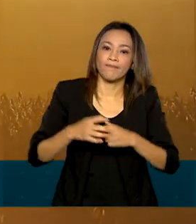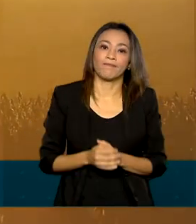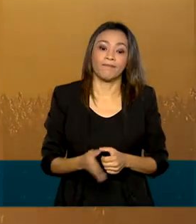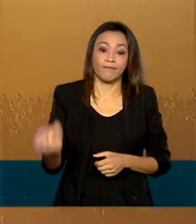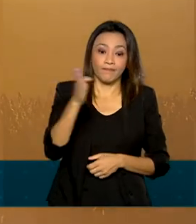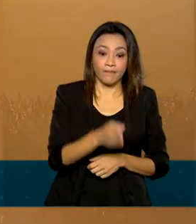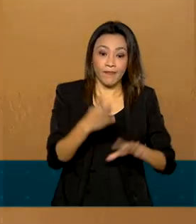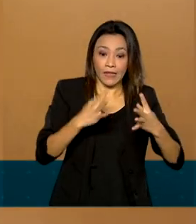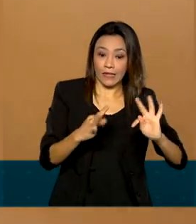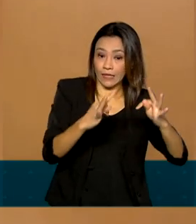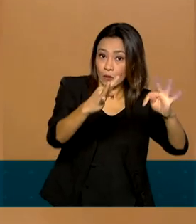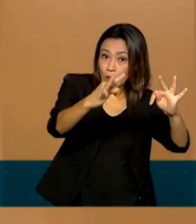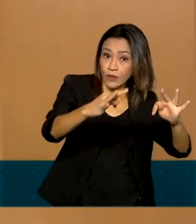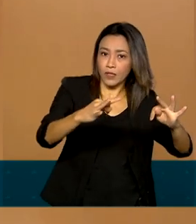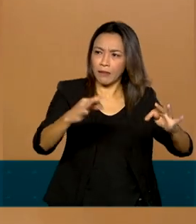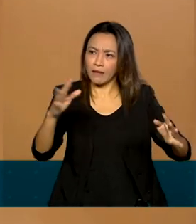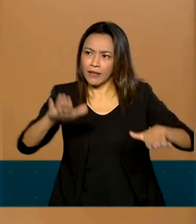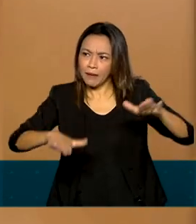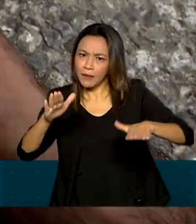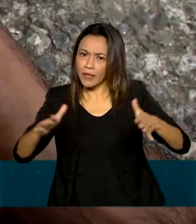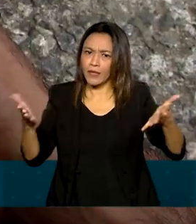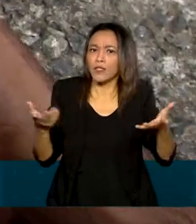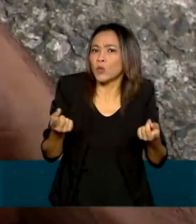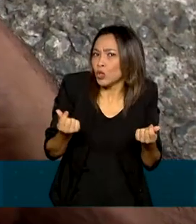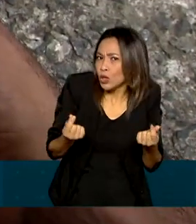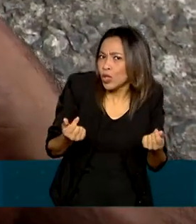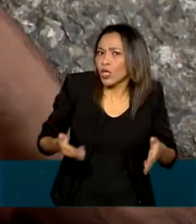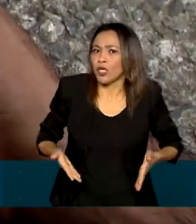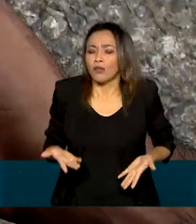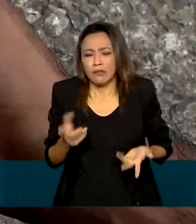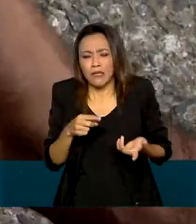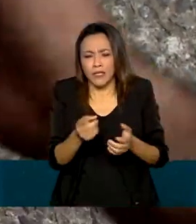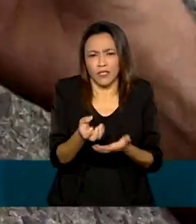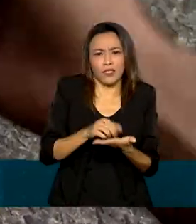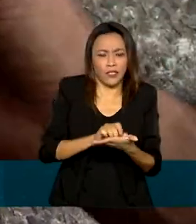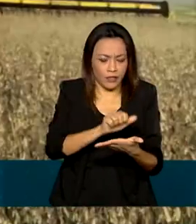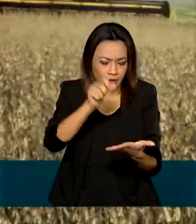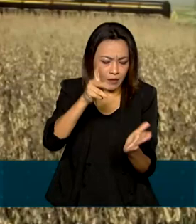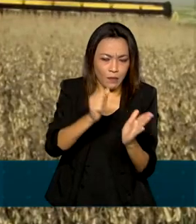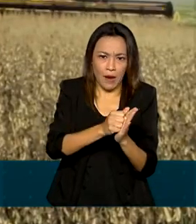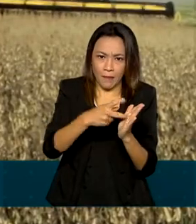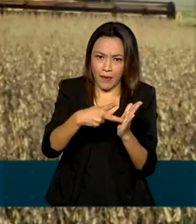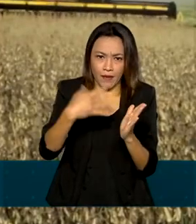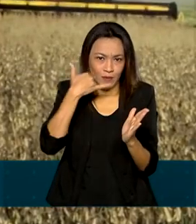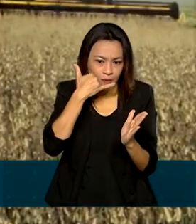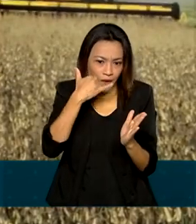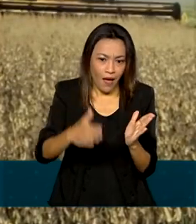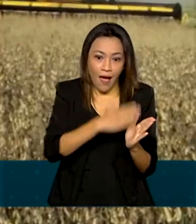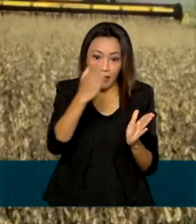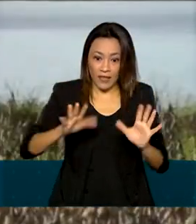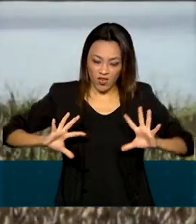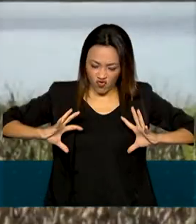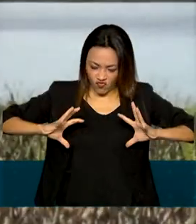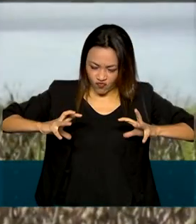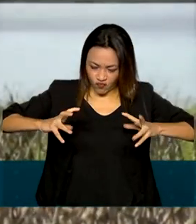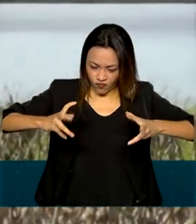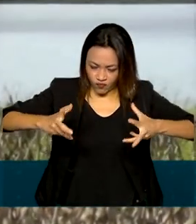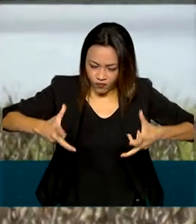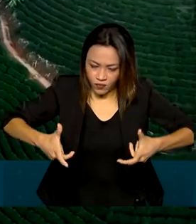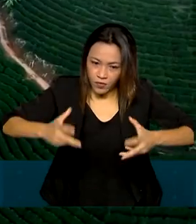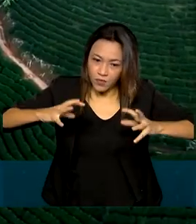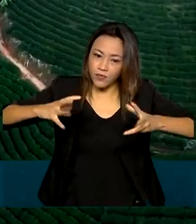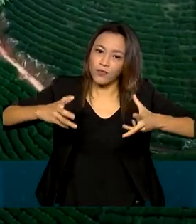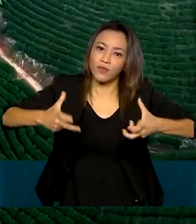Tecnologia para diferentes tamanhos e bolsos, que vai desde um aplicativo de celular até tratores e caminhões guiados por